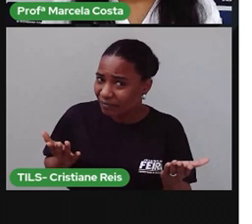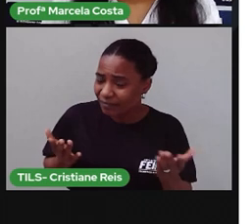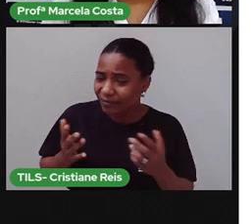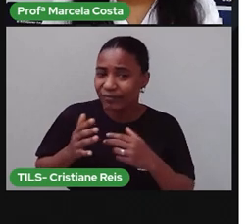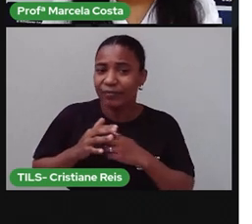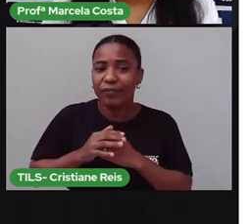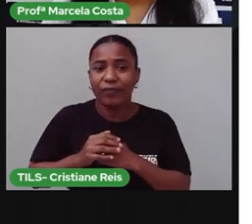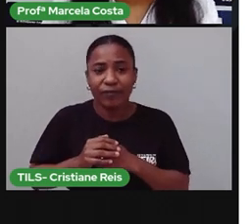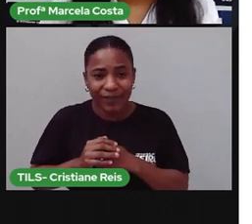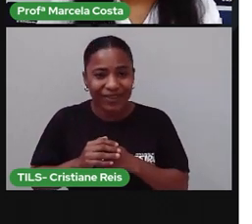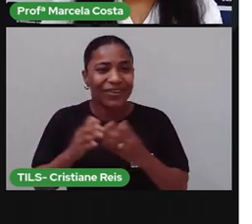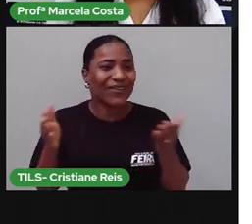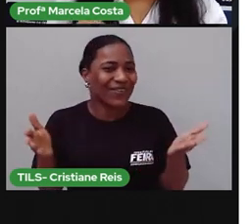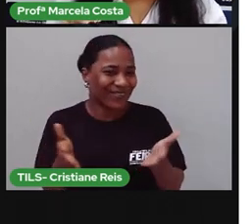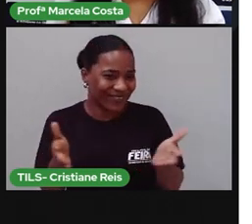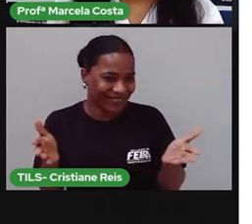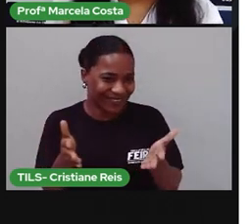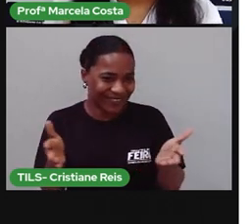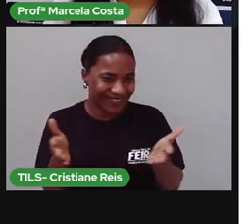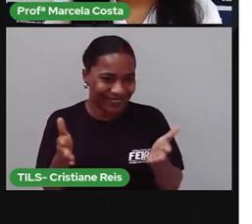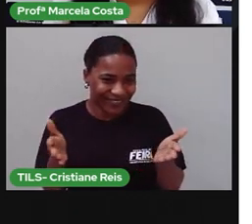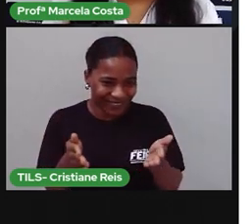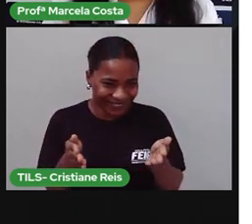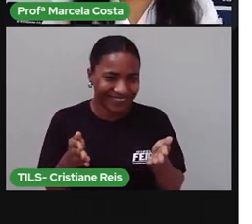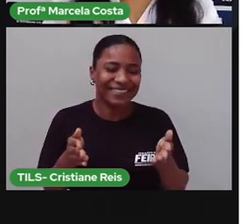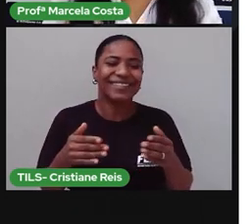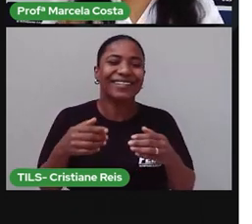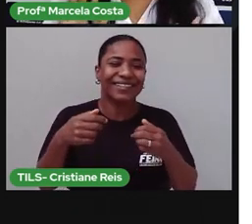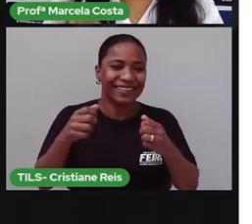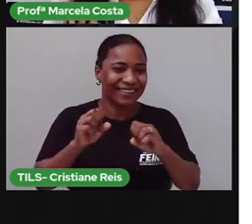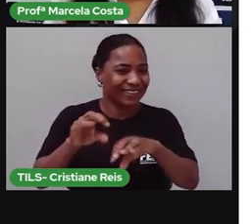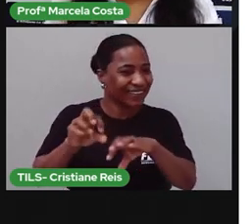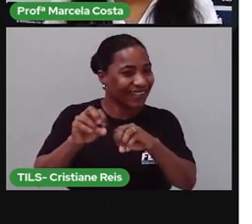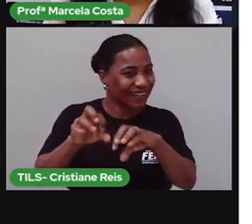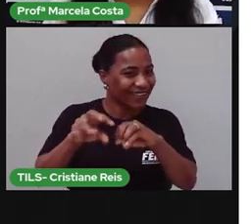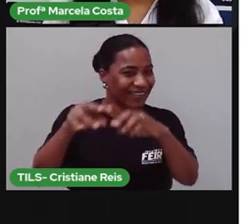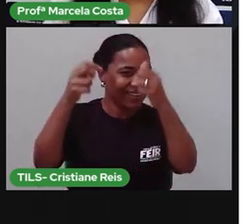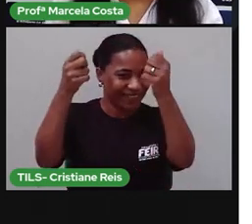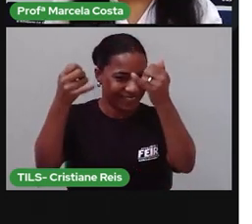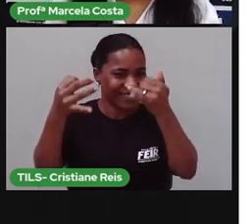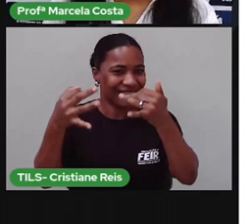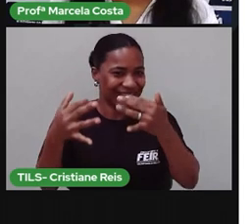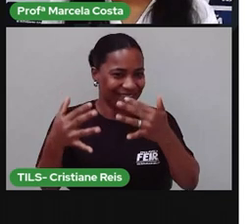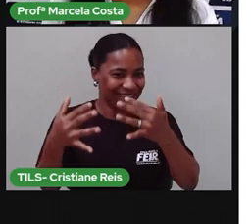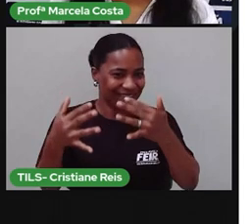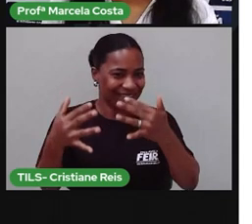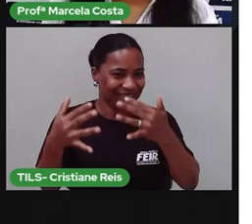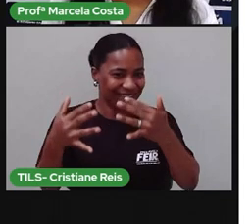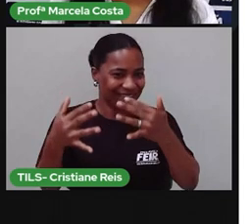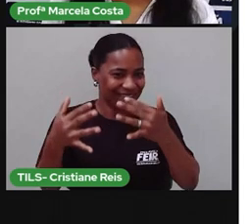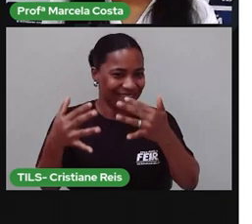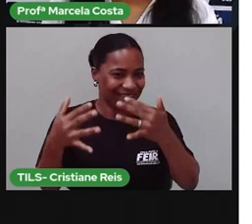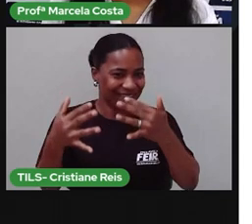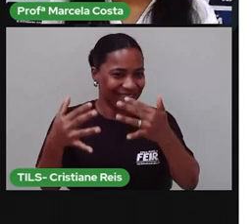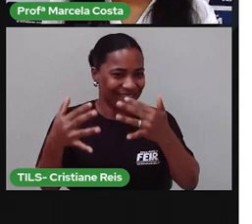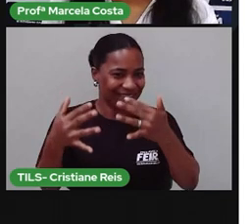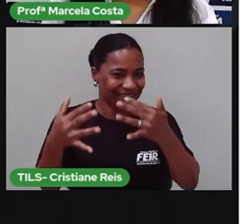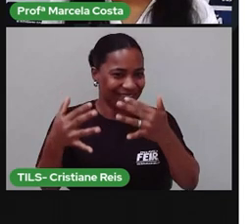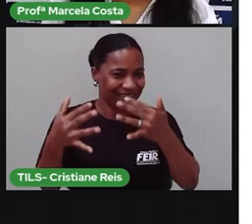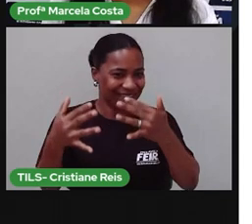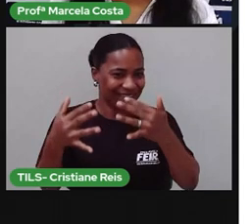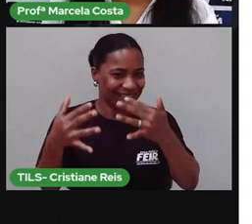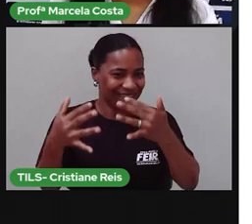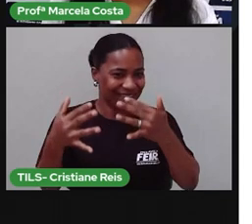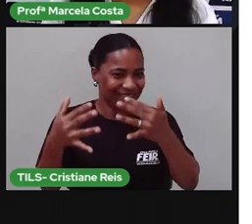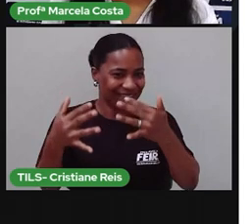A gente vai descobrir isso no decorrer da aula. Antes de começar a abordar esse assunto, eu vou